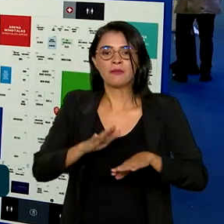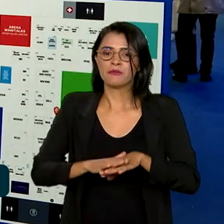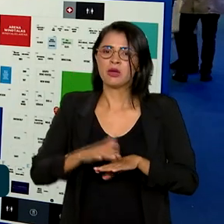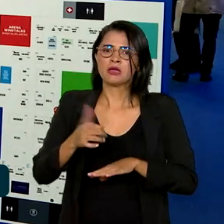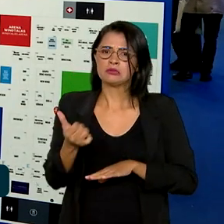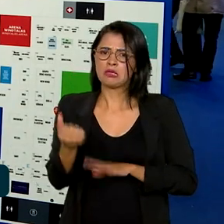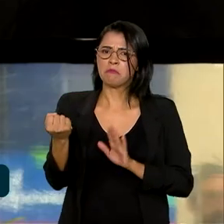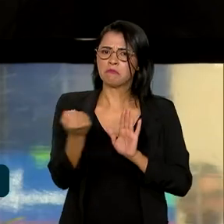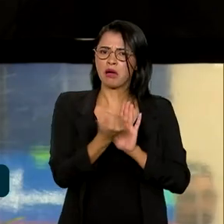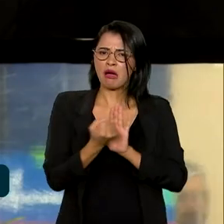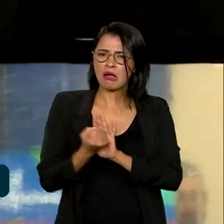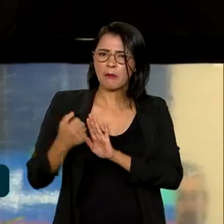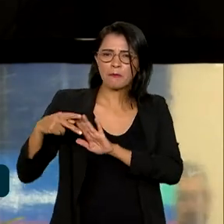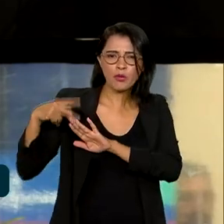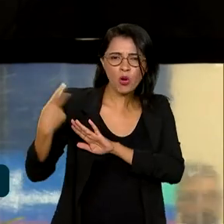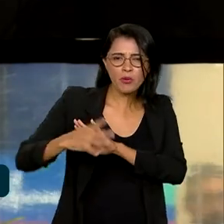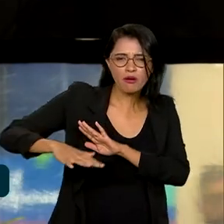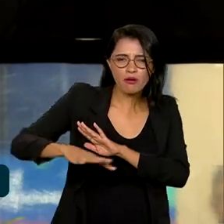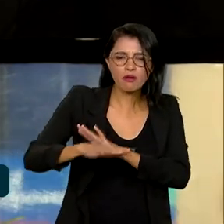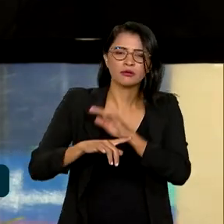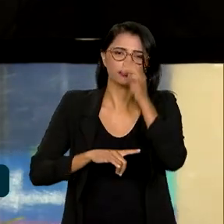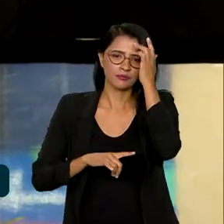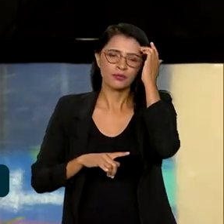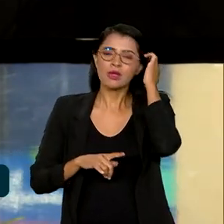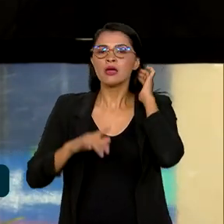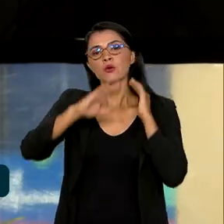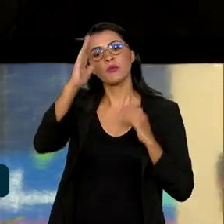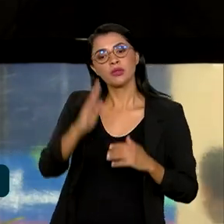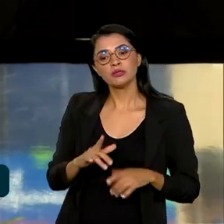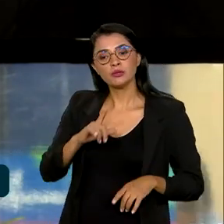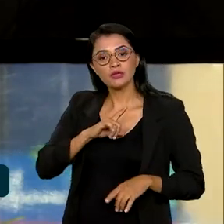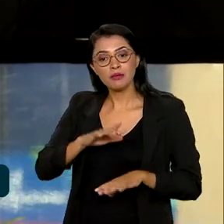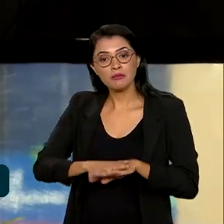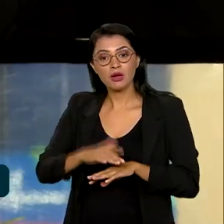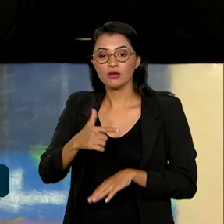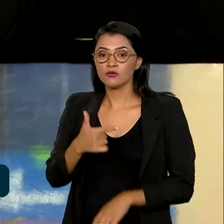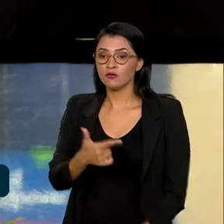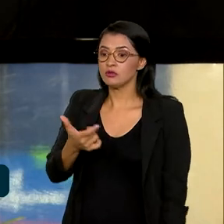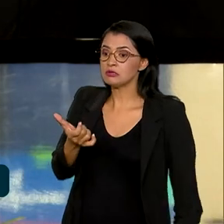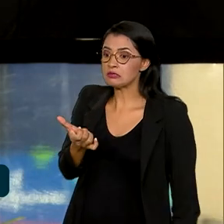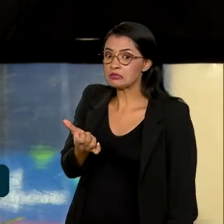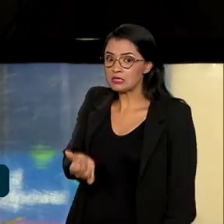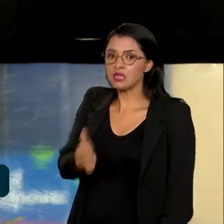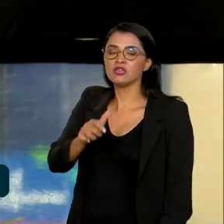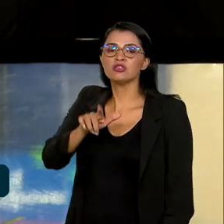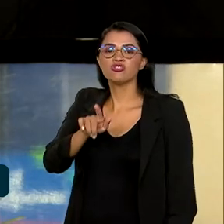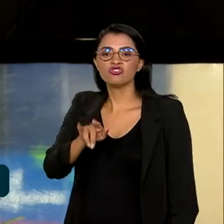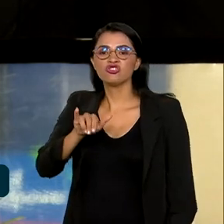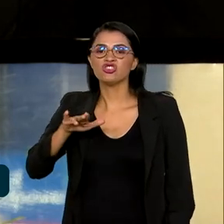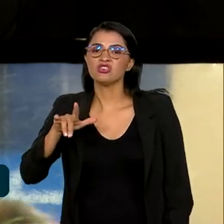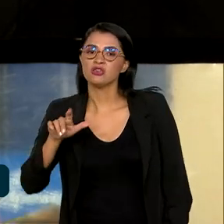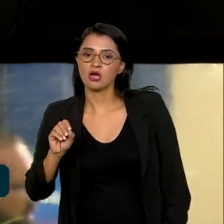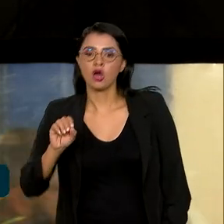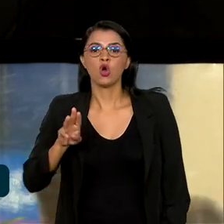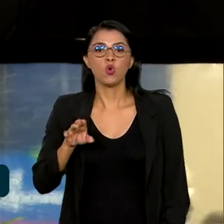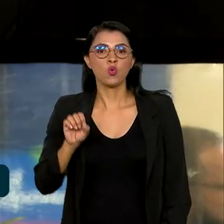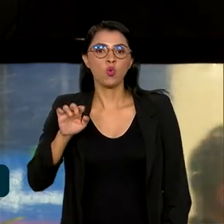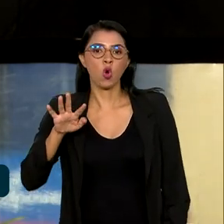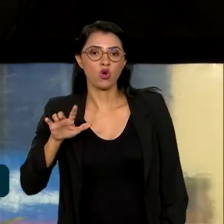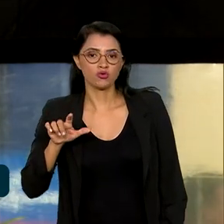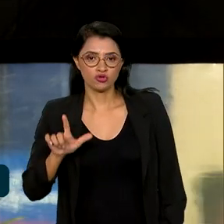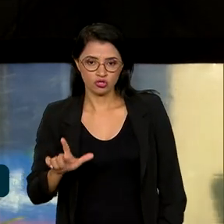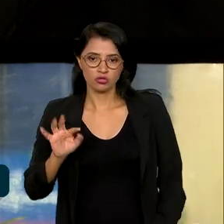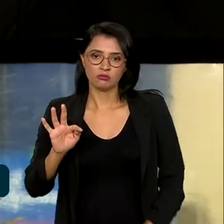marcas do setor. O Brasil conta com mais de 26 gigawatts de capacidade instalada